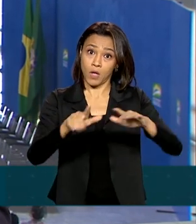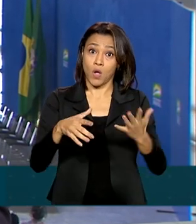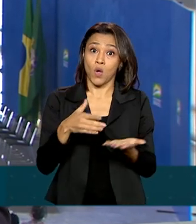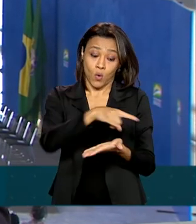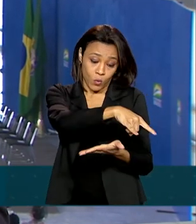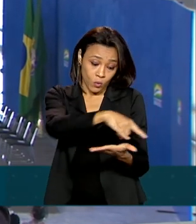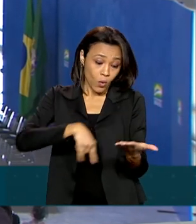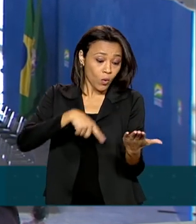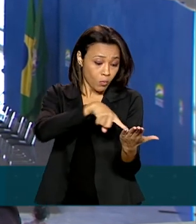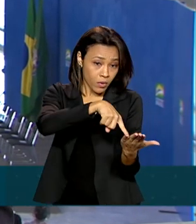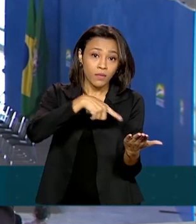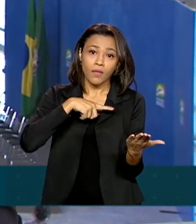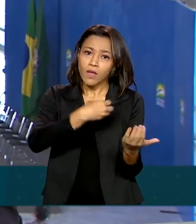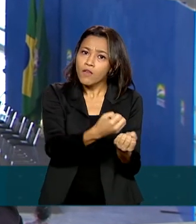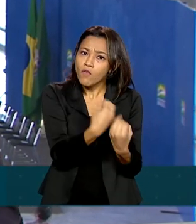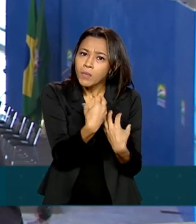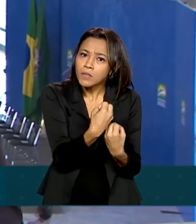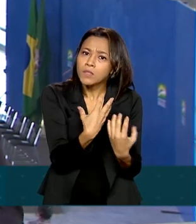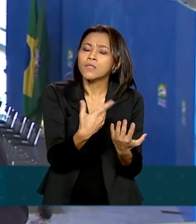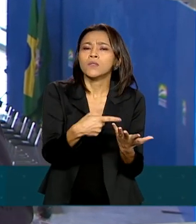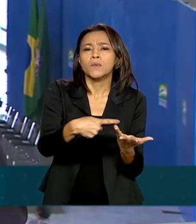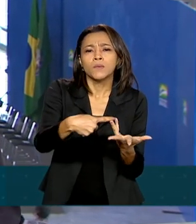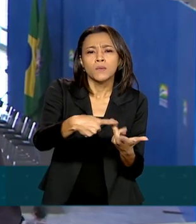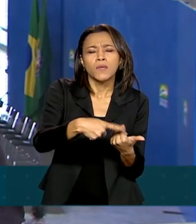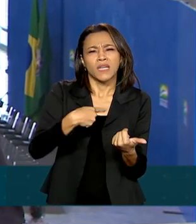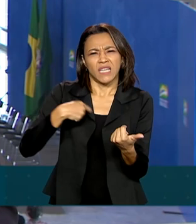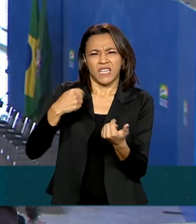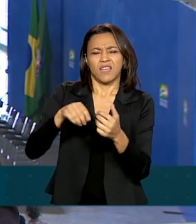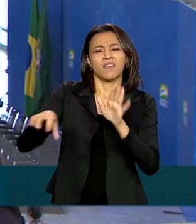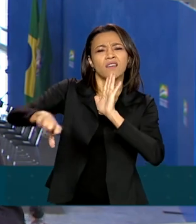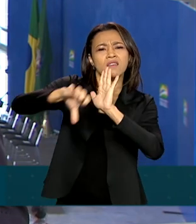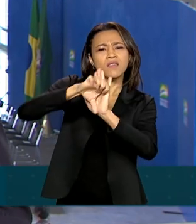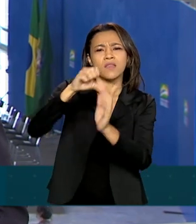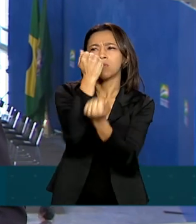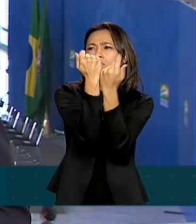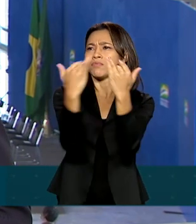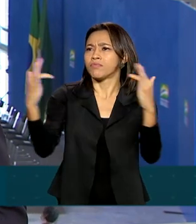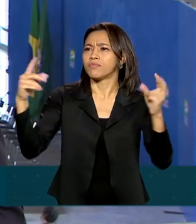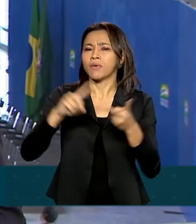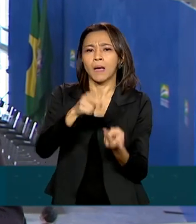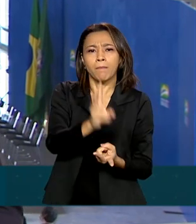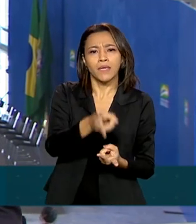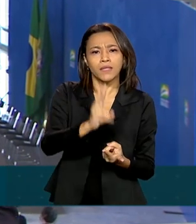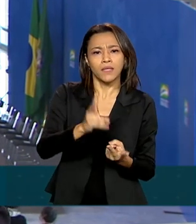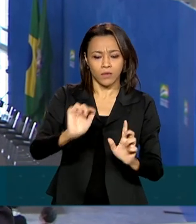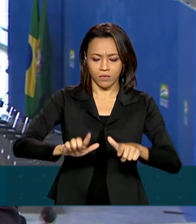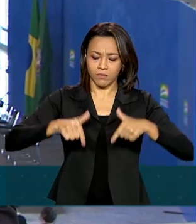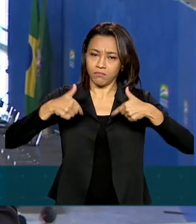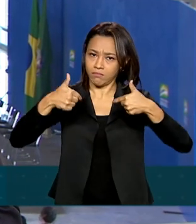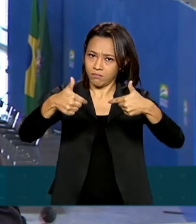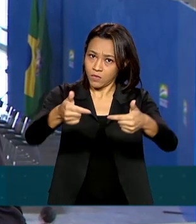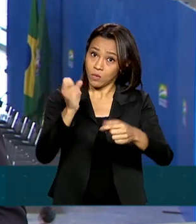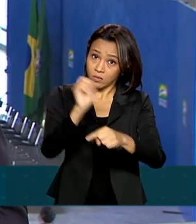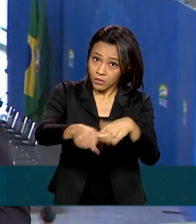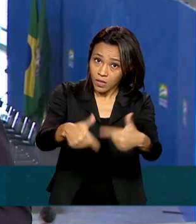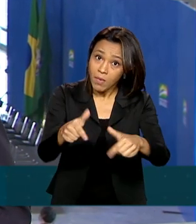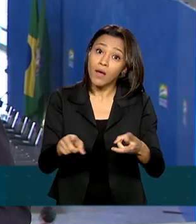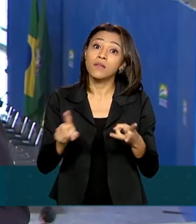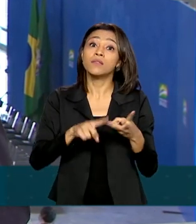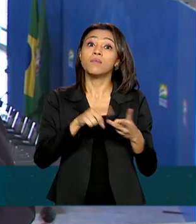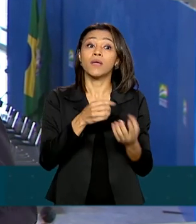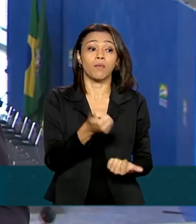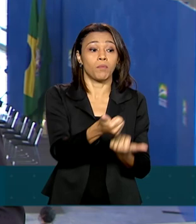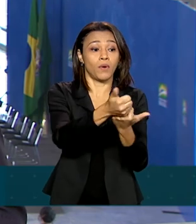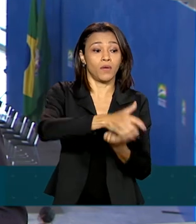sobre o combate a crimes ambientais, preservação de emprego e avanço do agronegócio. Daqui a pouco, às 11 horas da manhã, está